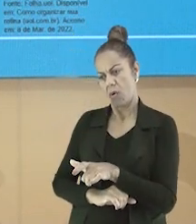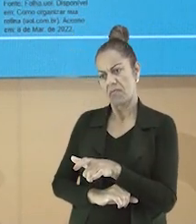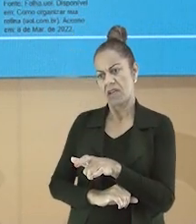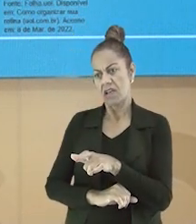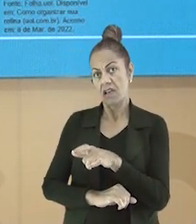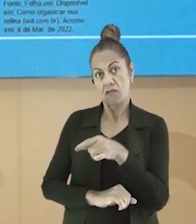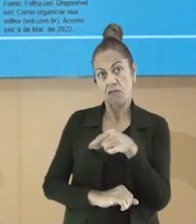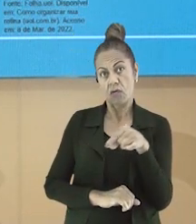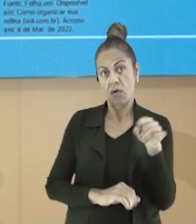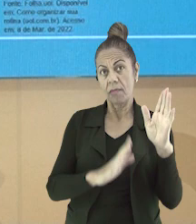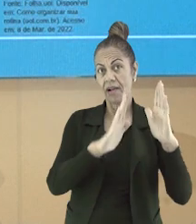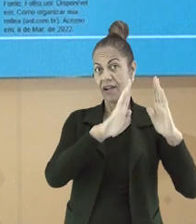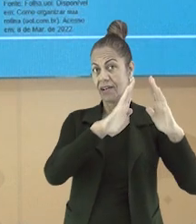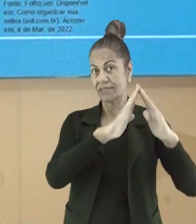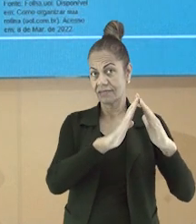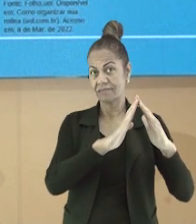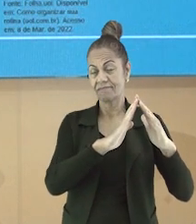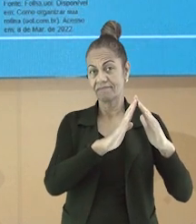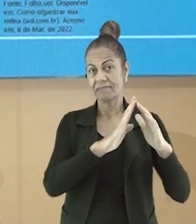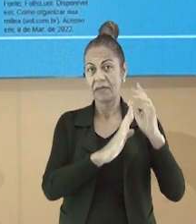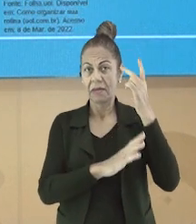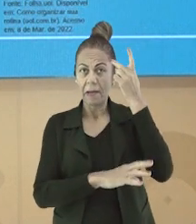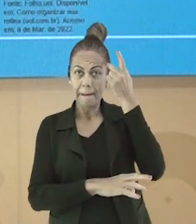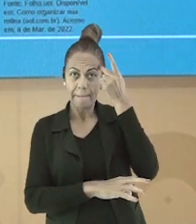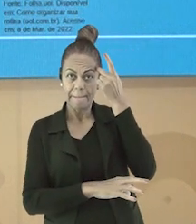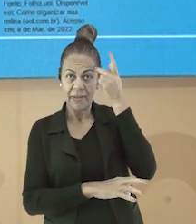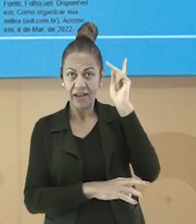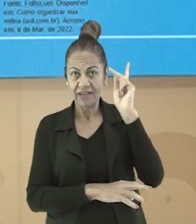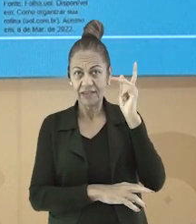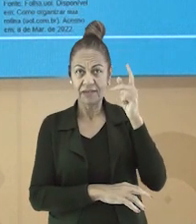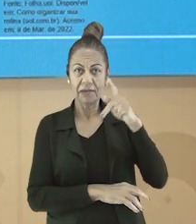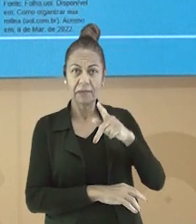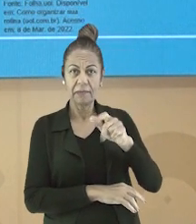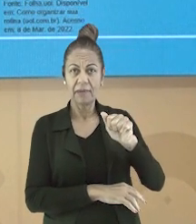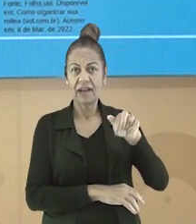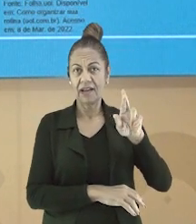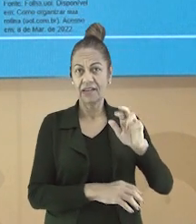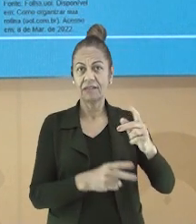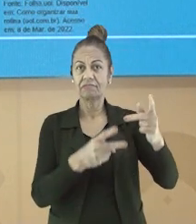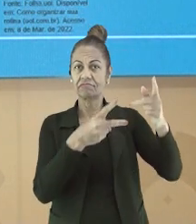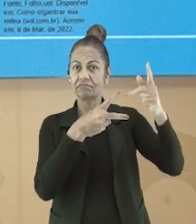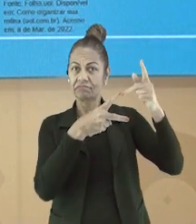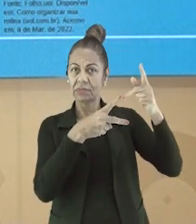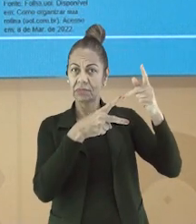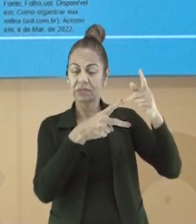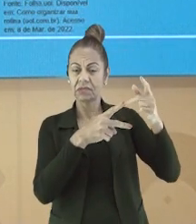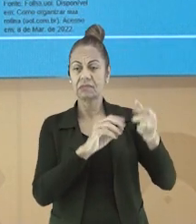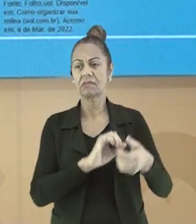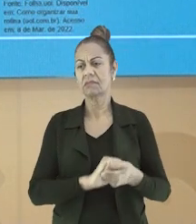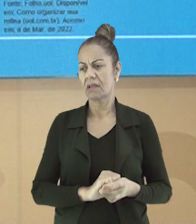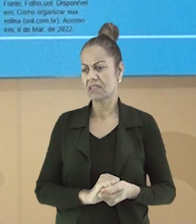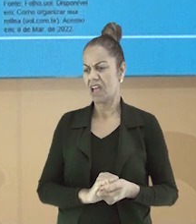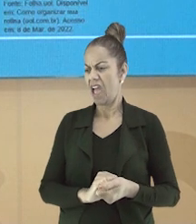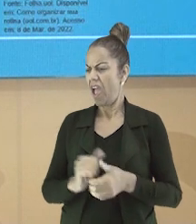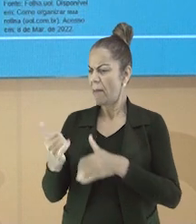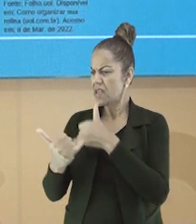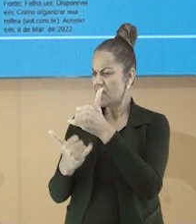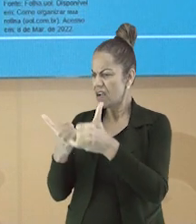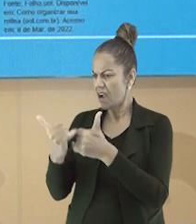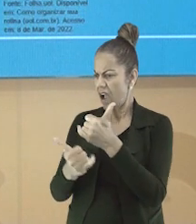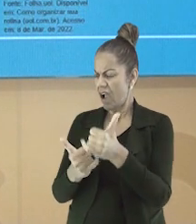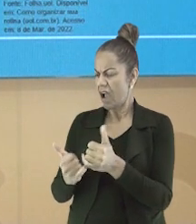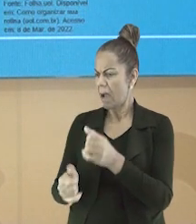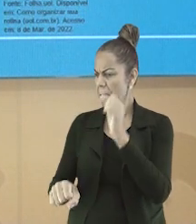O homem foi para casa. Para aqui é uma preposição. Para de brincar.